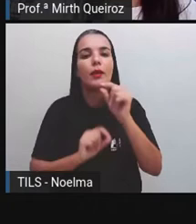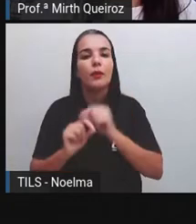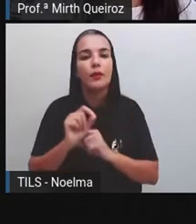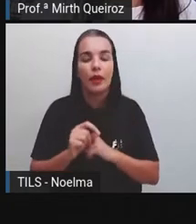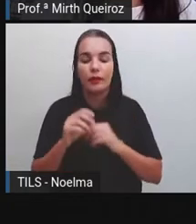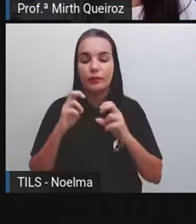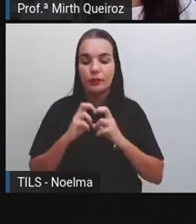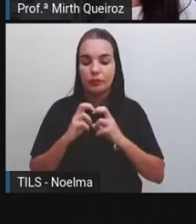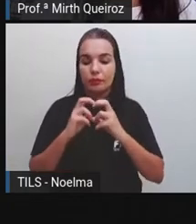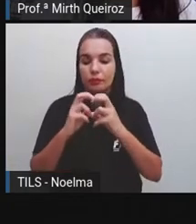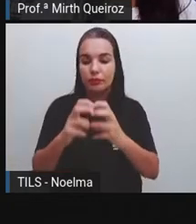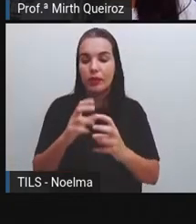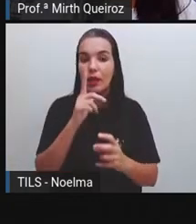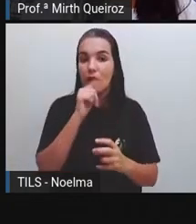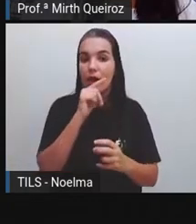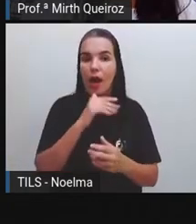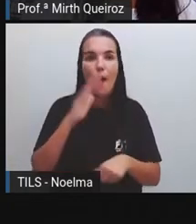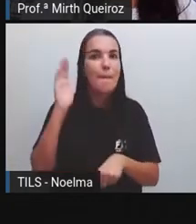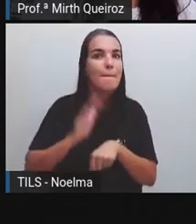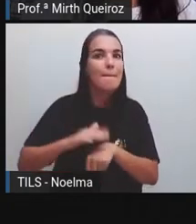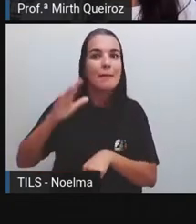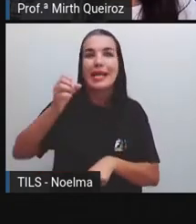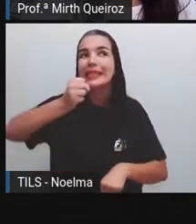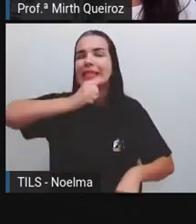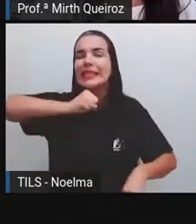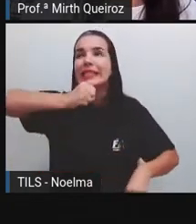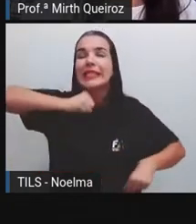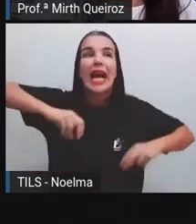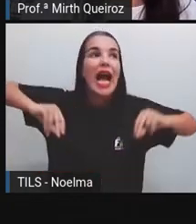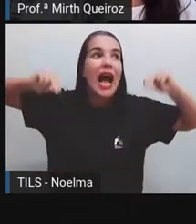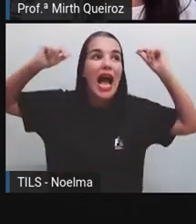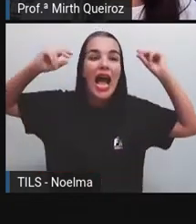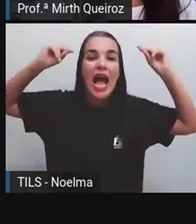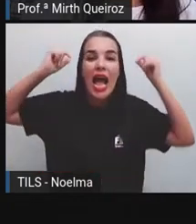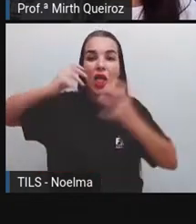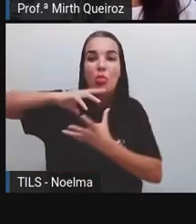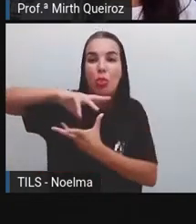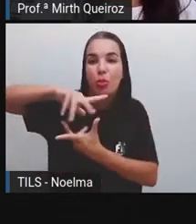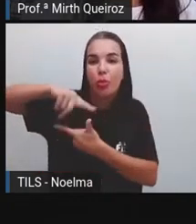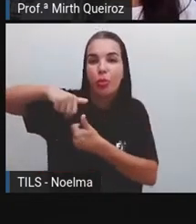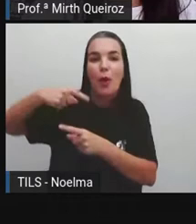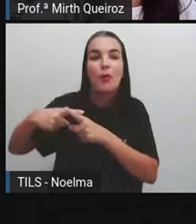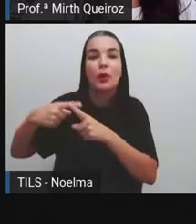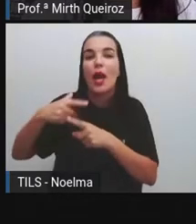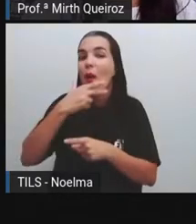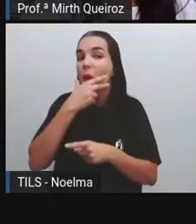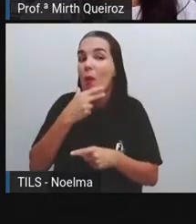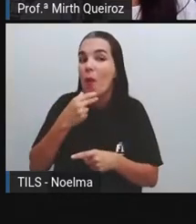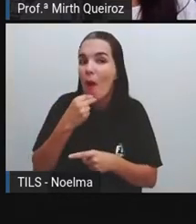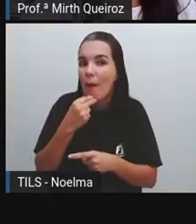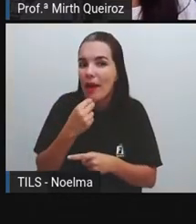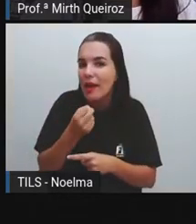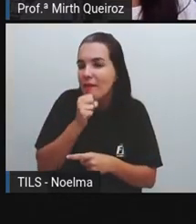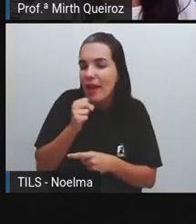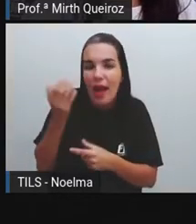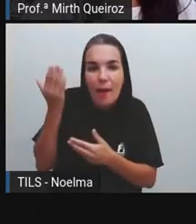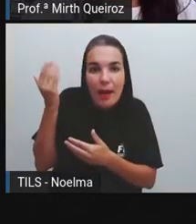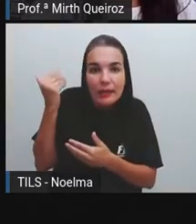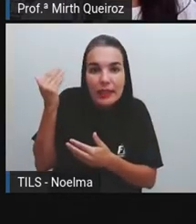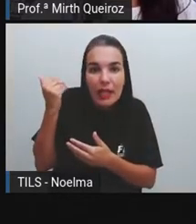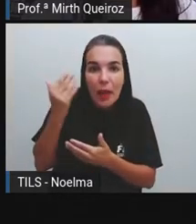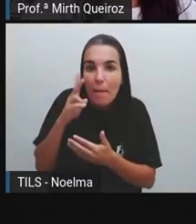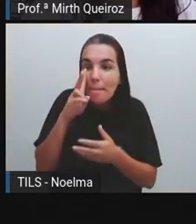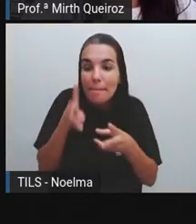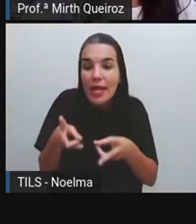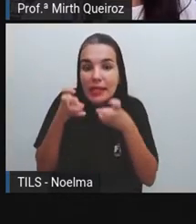aquático, ele é o mais antigo do planeta. Foi com ele que o homem primitivo percebeu, né? Que poderia se locomover